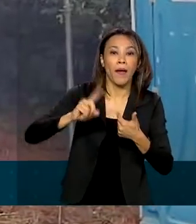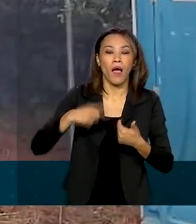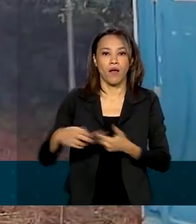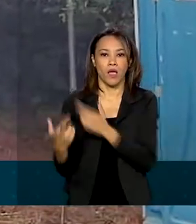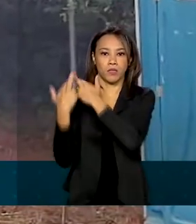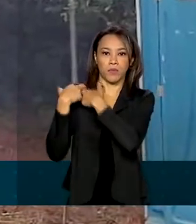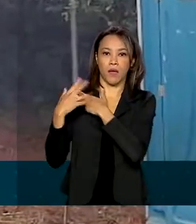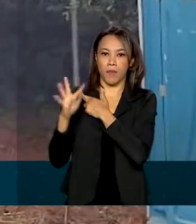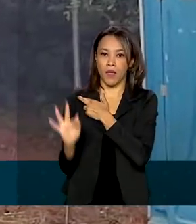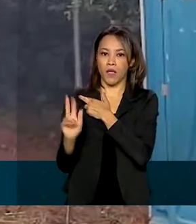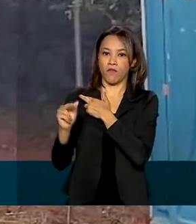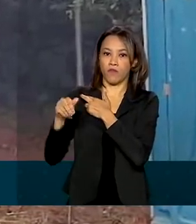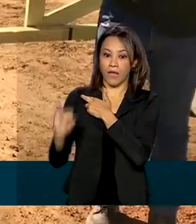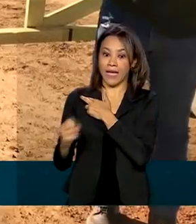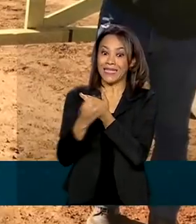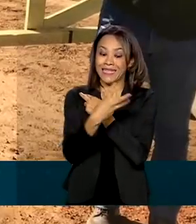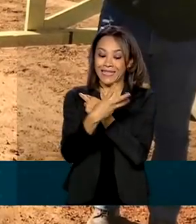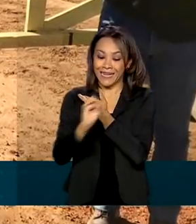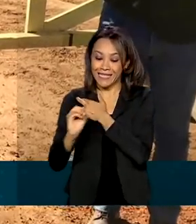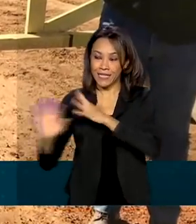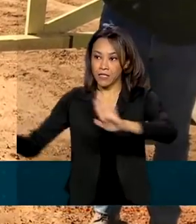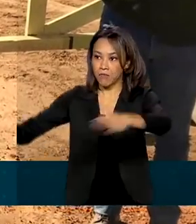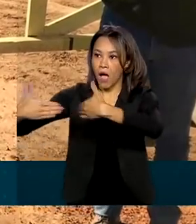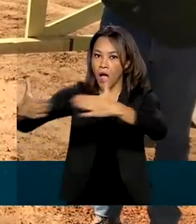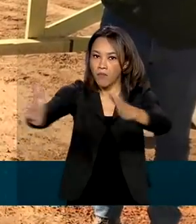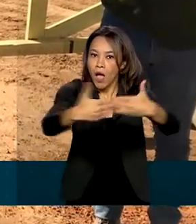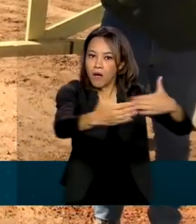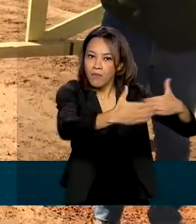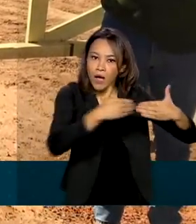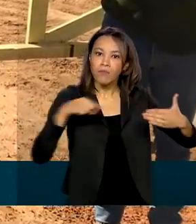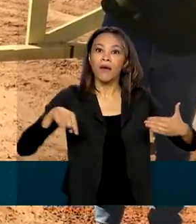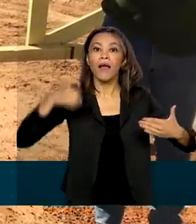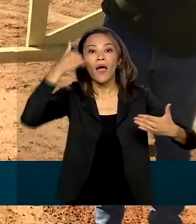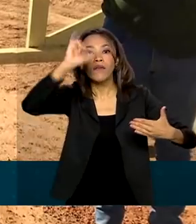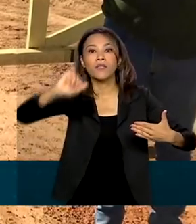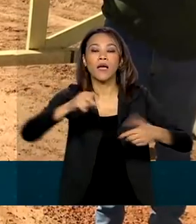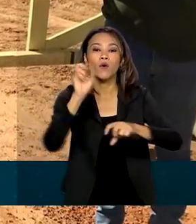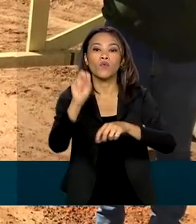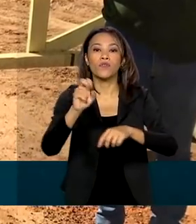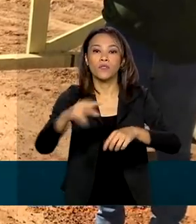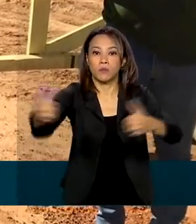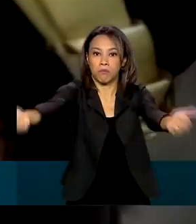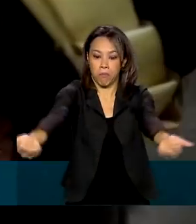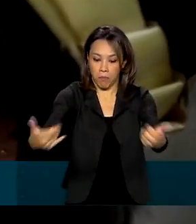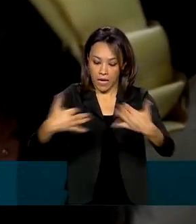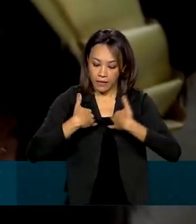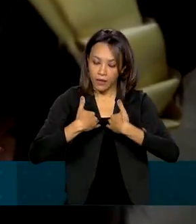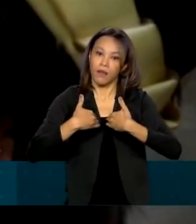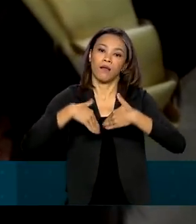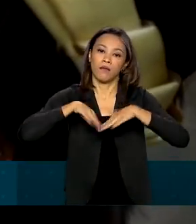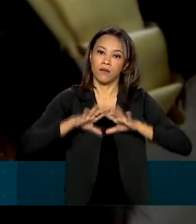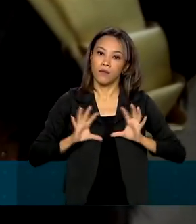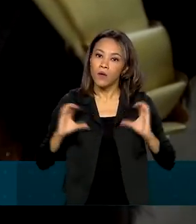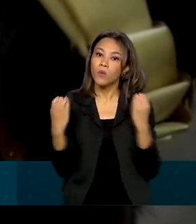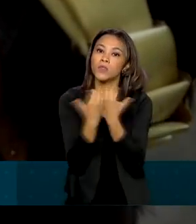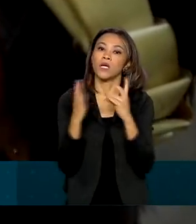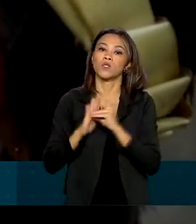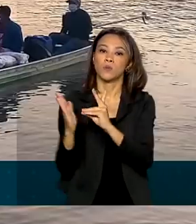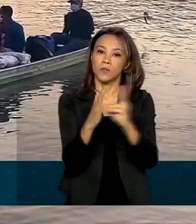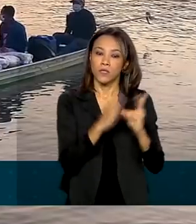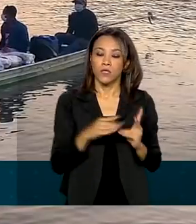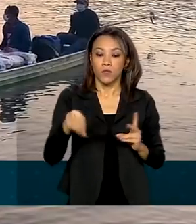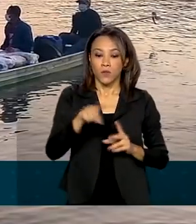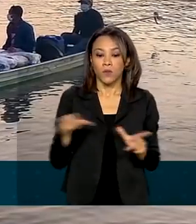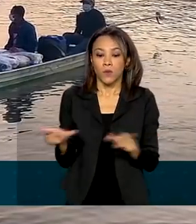300 barreiras sanitárias foram montadas para minimizar a chegada do vírus nas aldeias. A Fundação Nacional do Índio